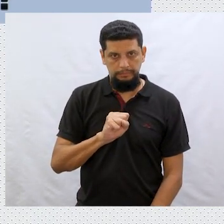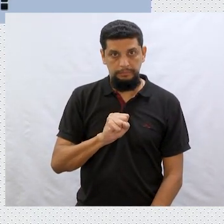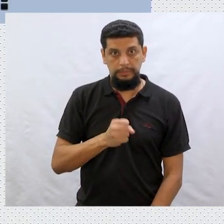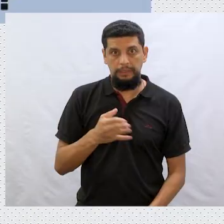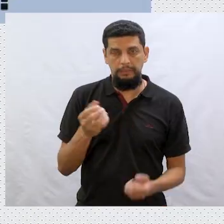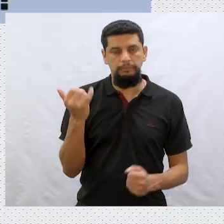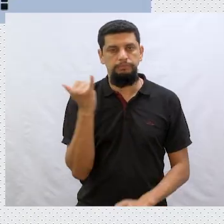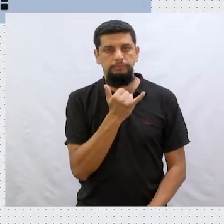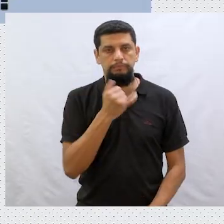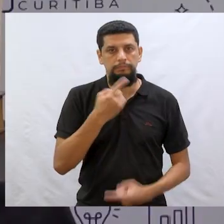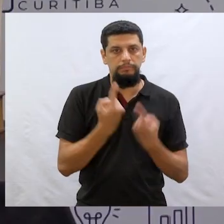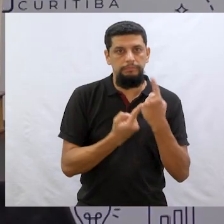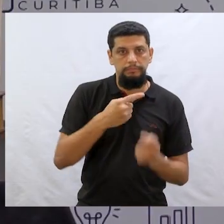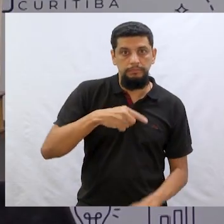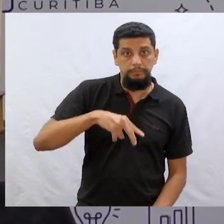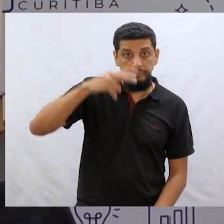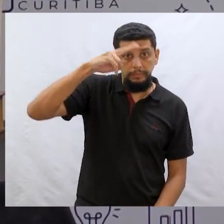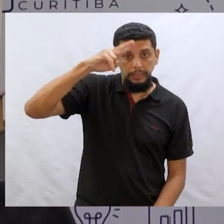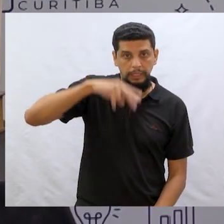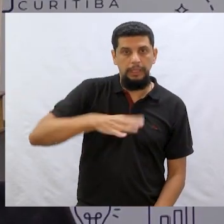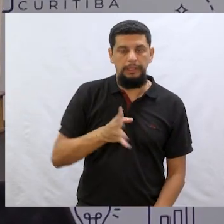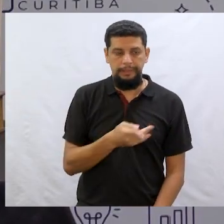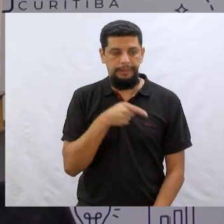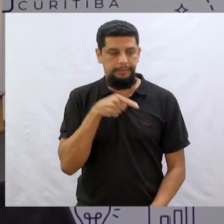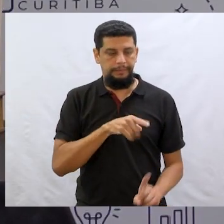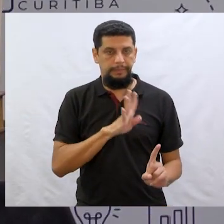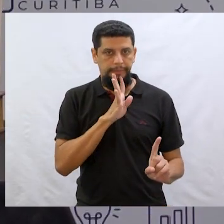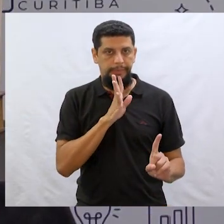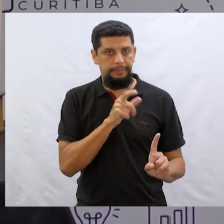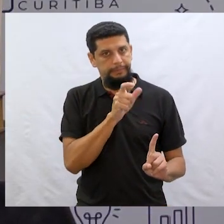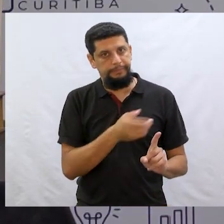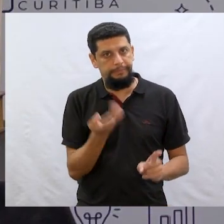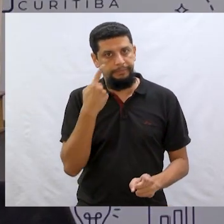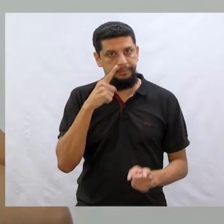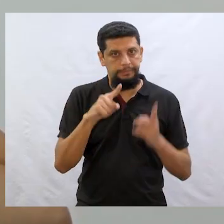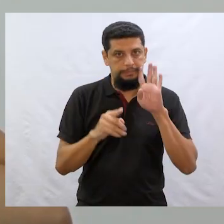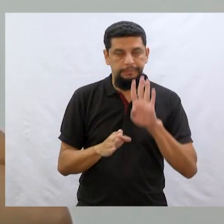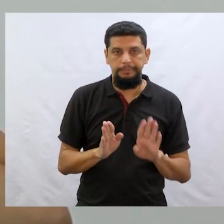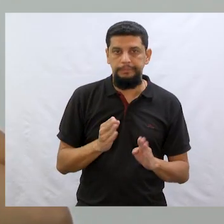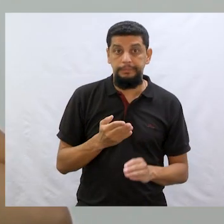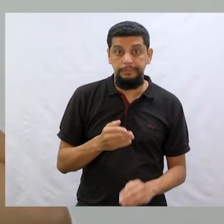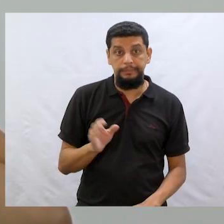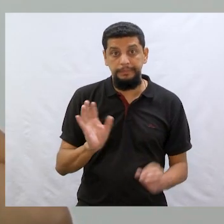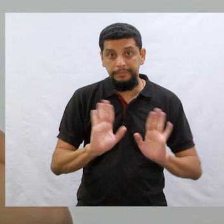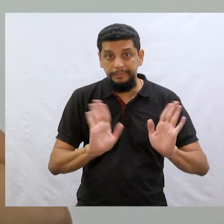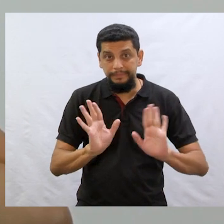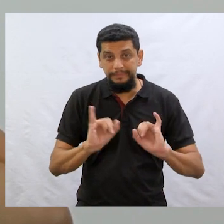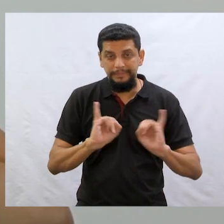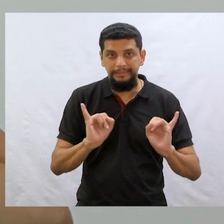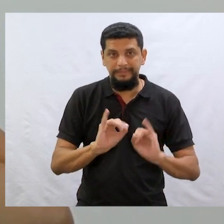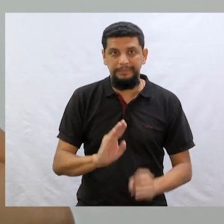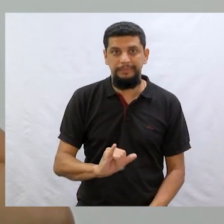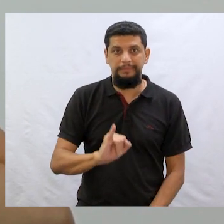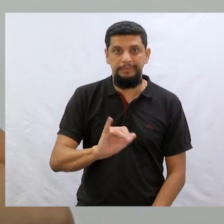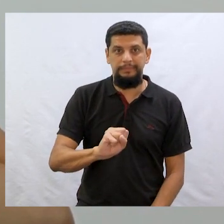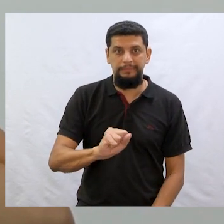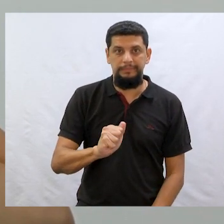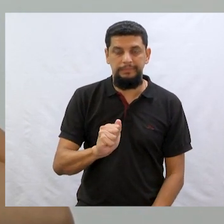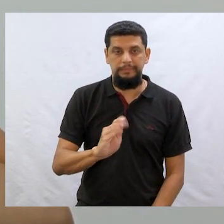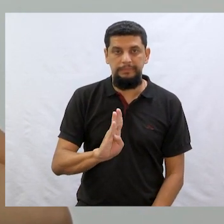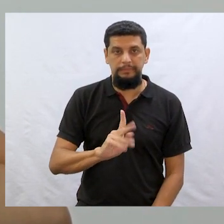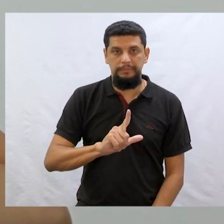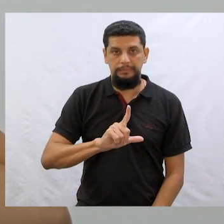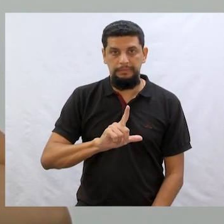contar, afinal, quais histórias com gigantes ela conhece. Vamos descobrir? Olá, eu sou Isabela Spak